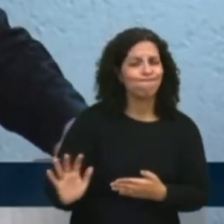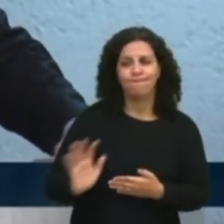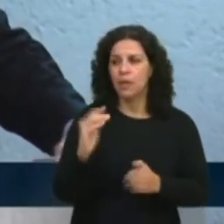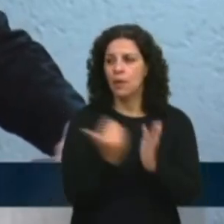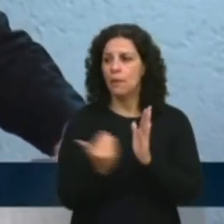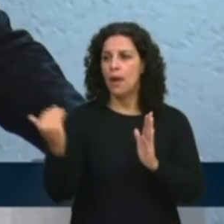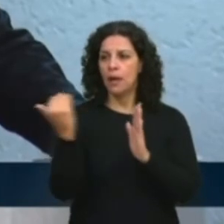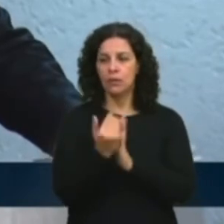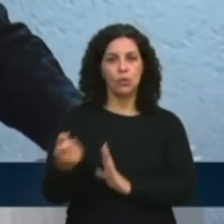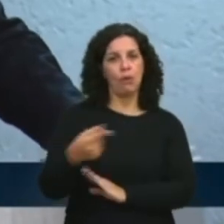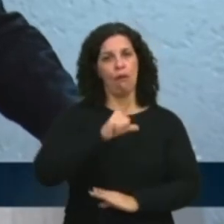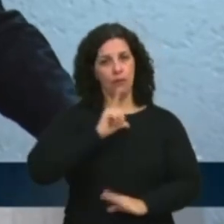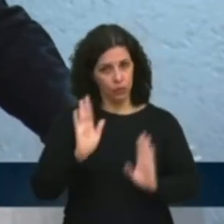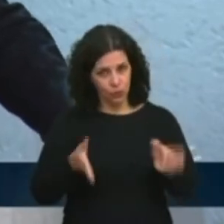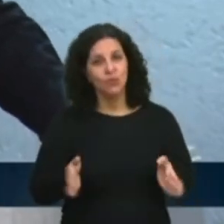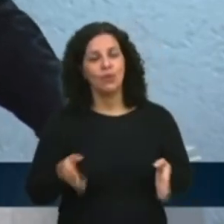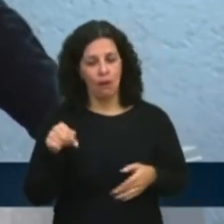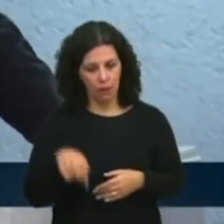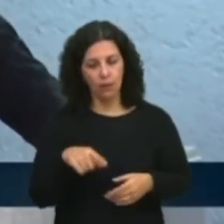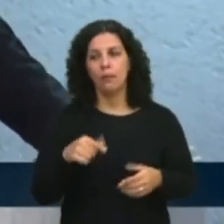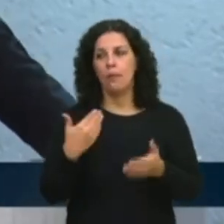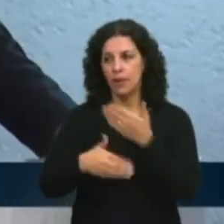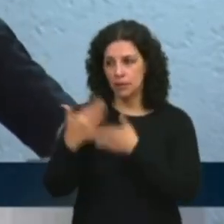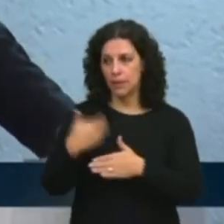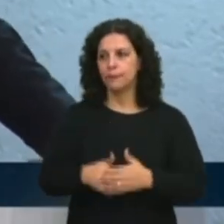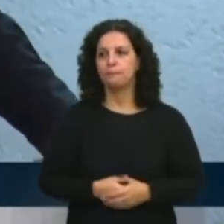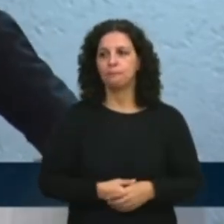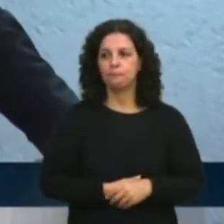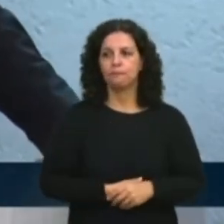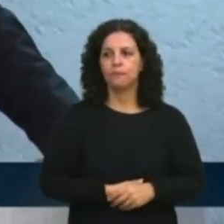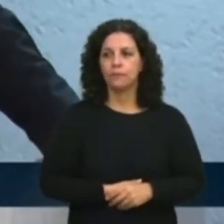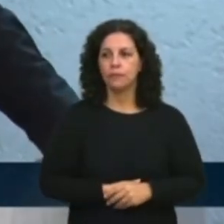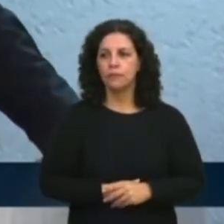mais elevado do que tínhamos na concessão anterior.